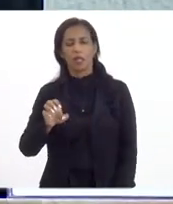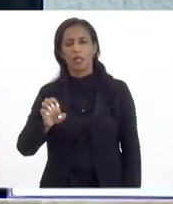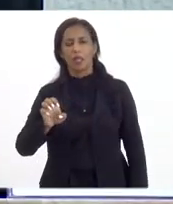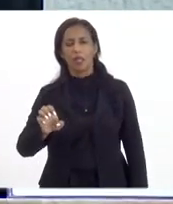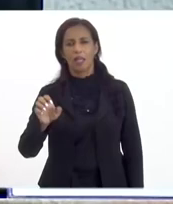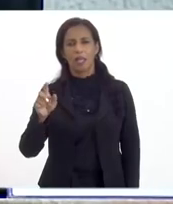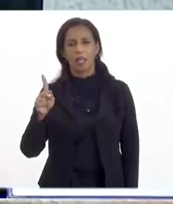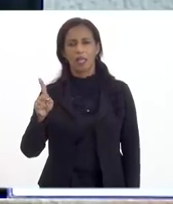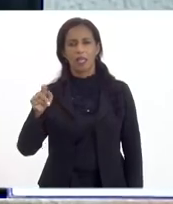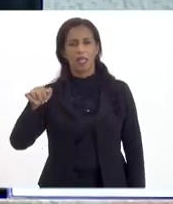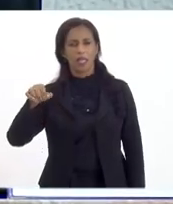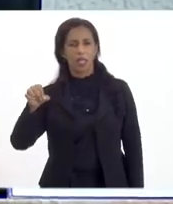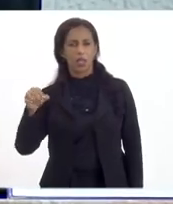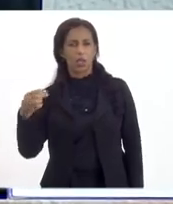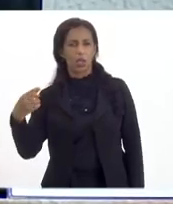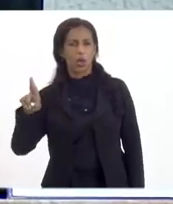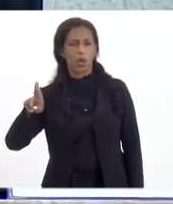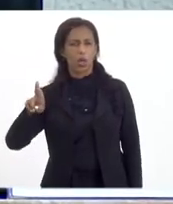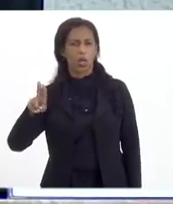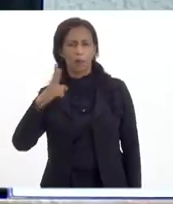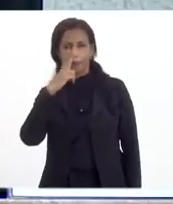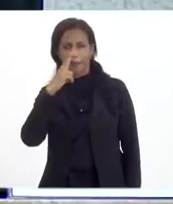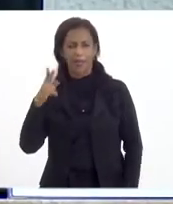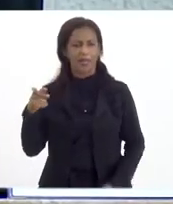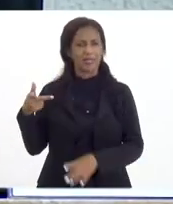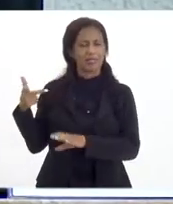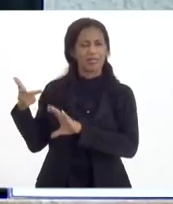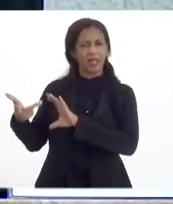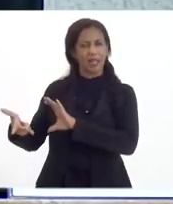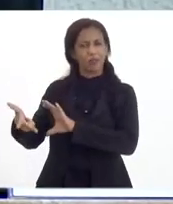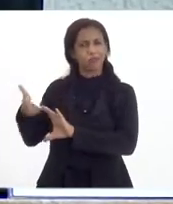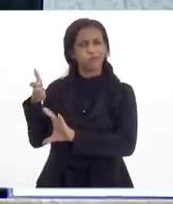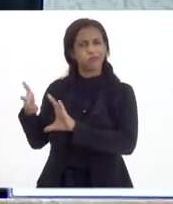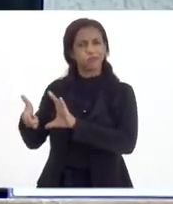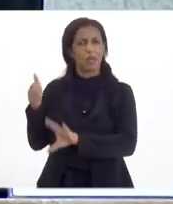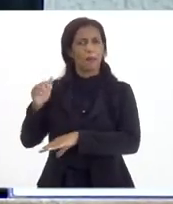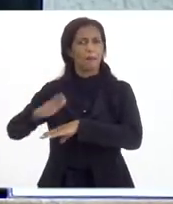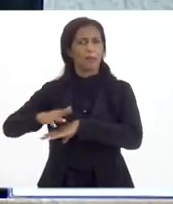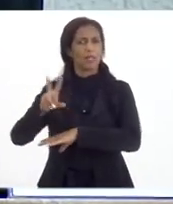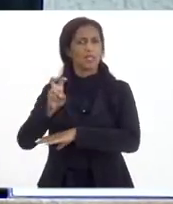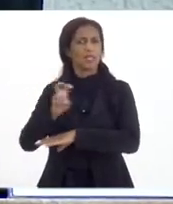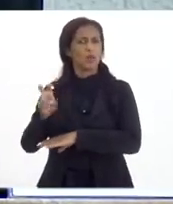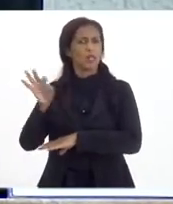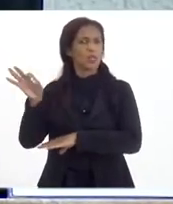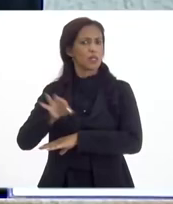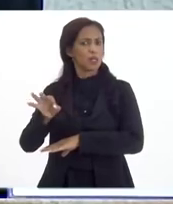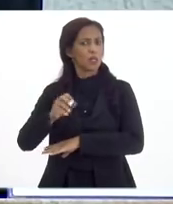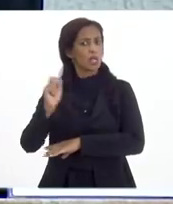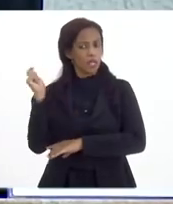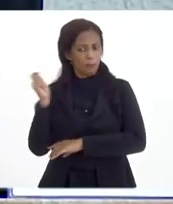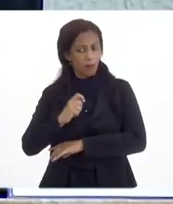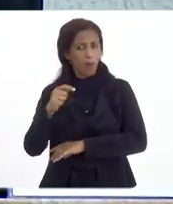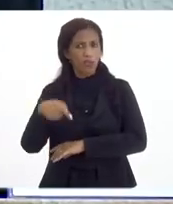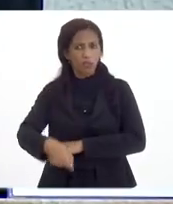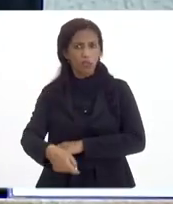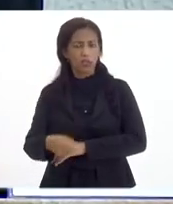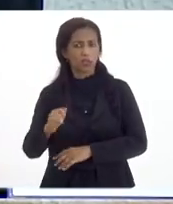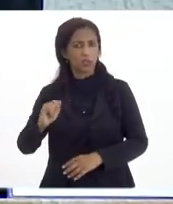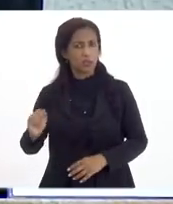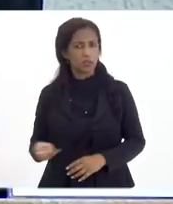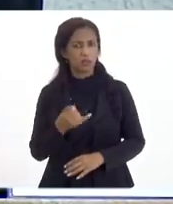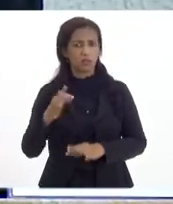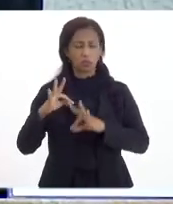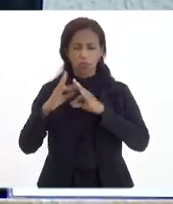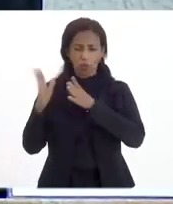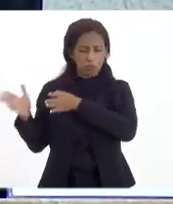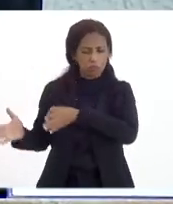o campo que está reinjetando, mais de 55% e a gente pode aqui alavancar toda